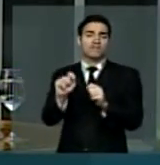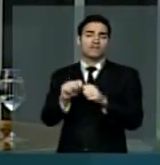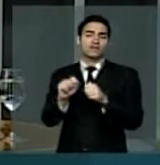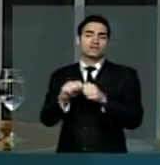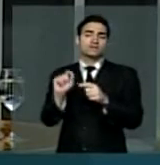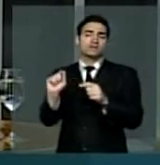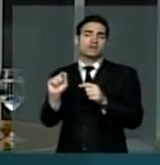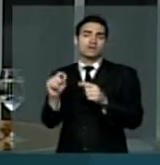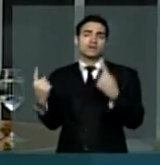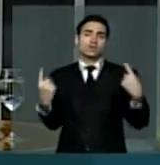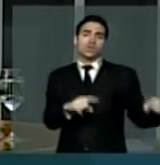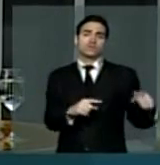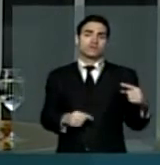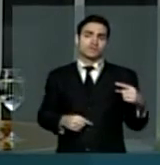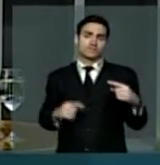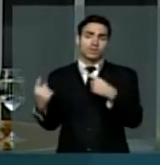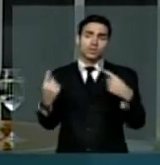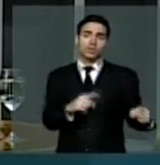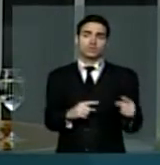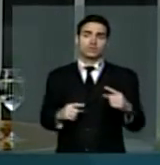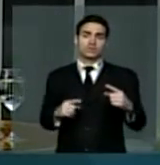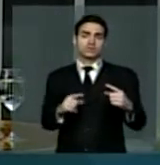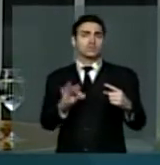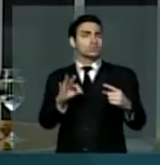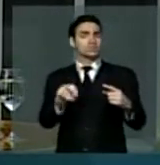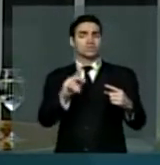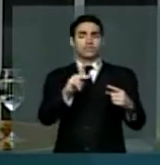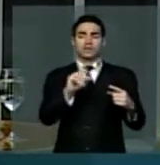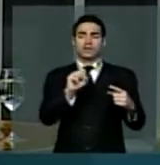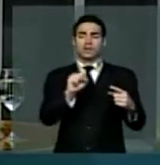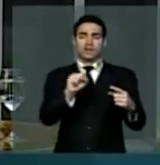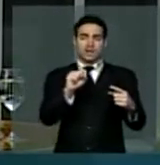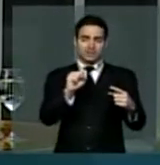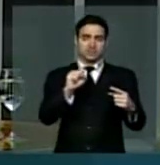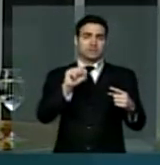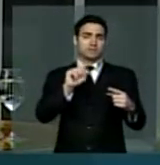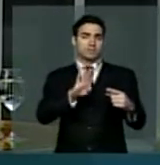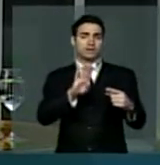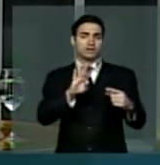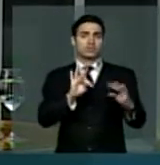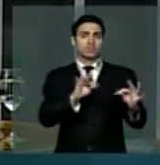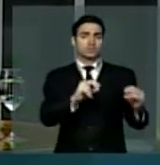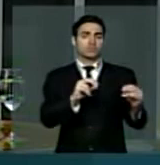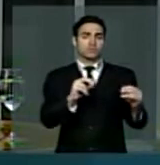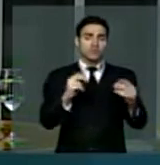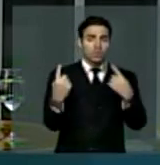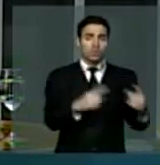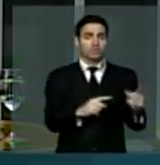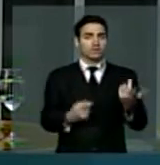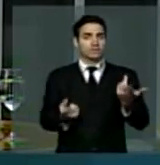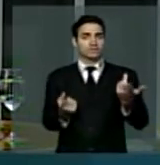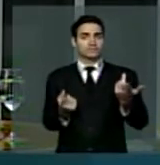argumentos para a candidatura anti-PSB em João Pessoa, deixando o PT na imensa maioria dos